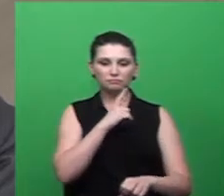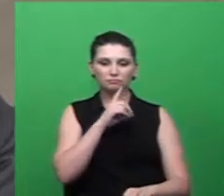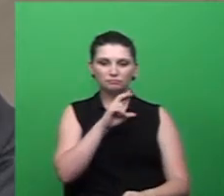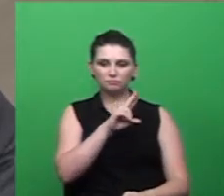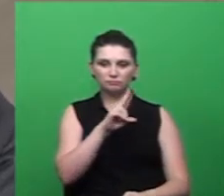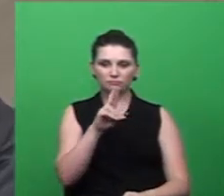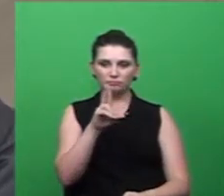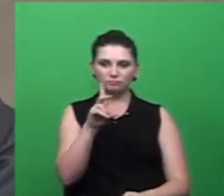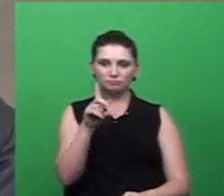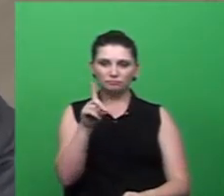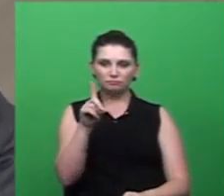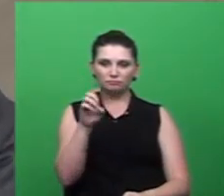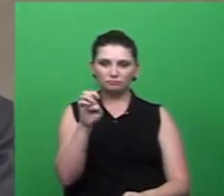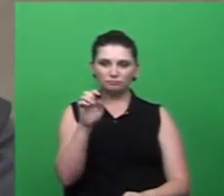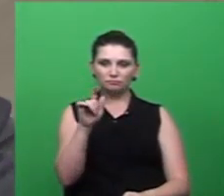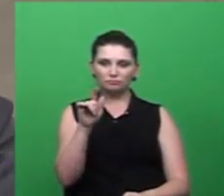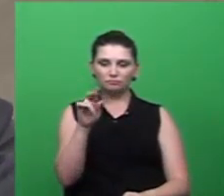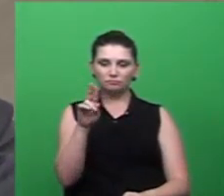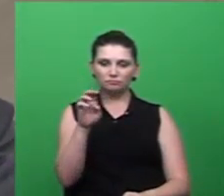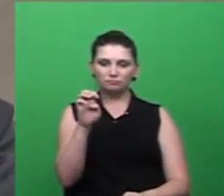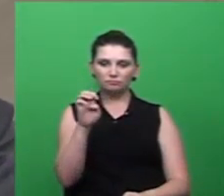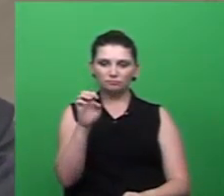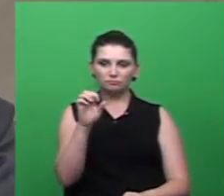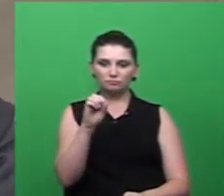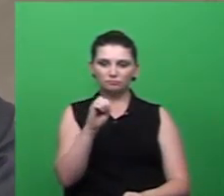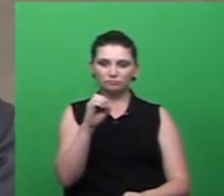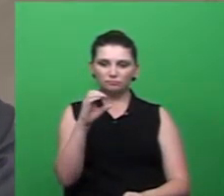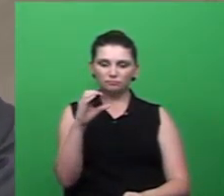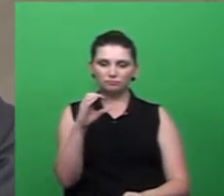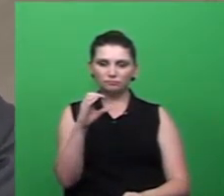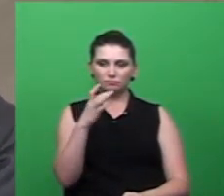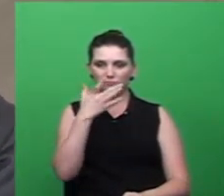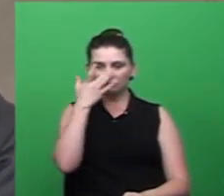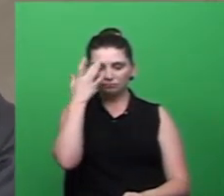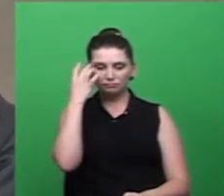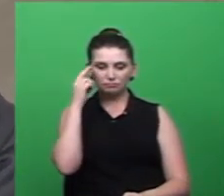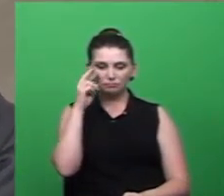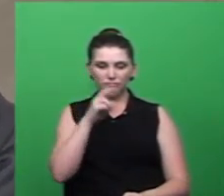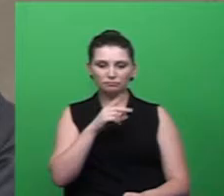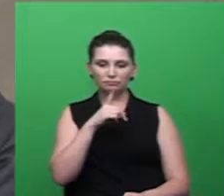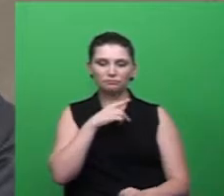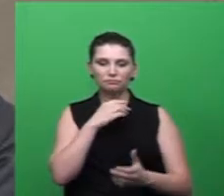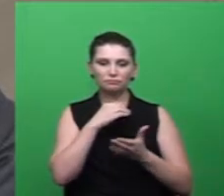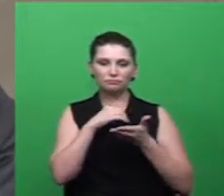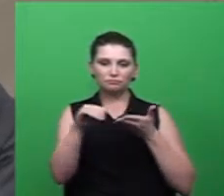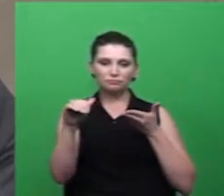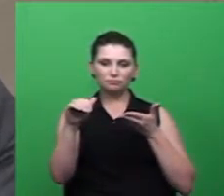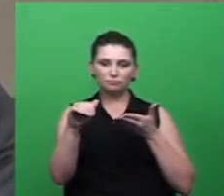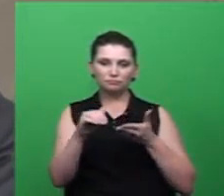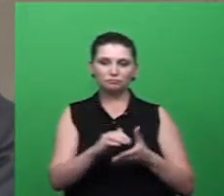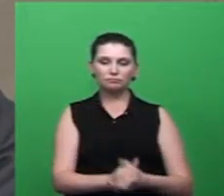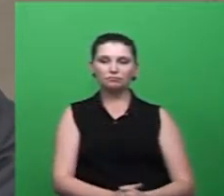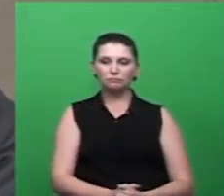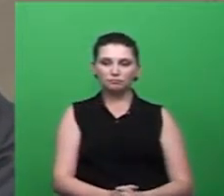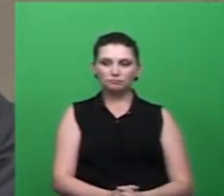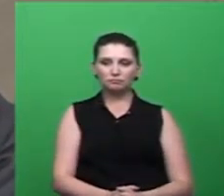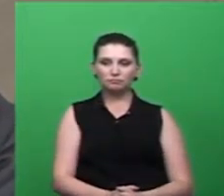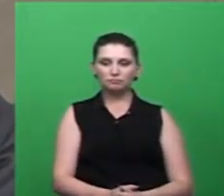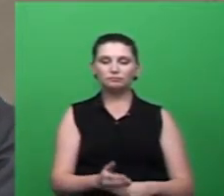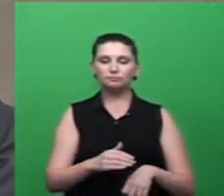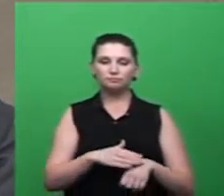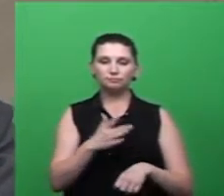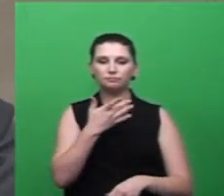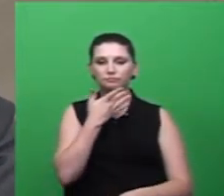onde a pessoa entra no celular, coloca os dados necessários e chega direto por e-mail para a nossa vigilância, facilitando todas as